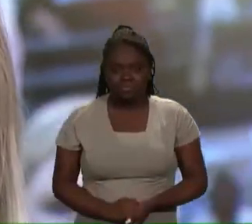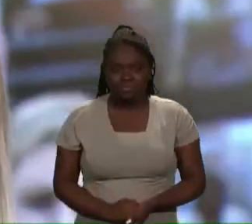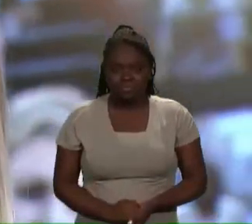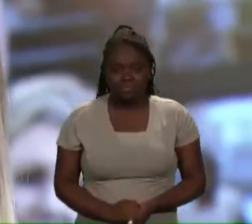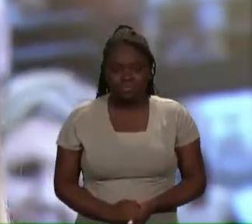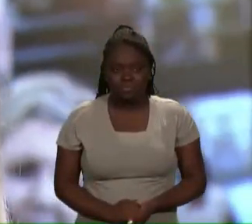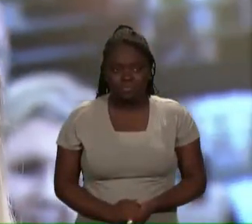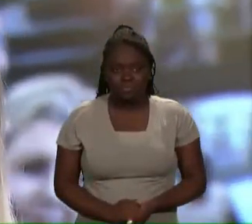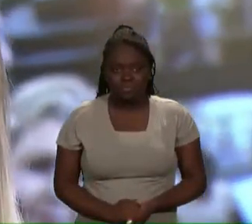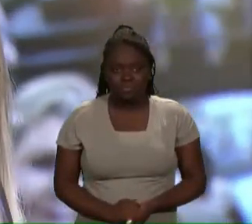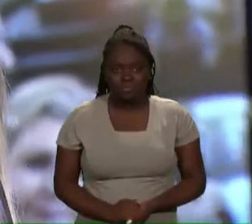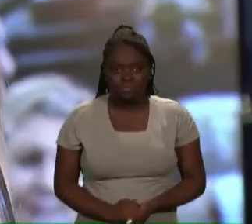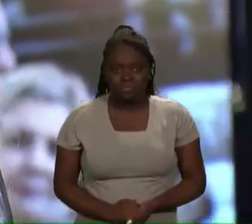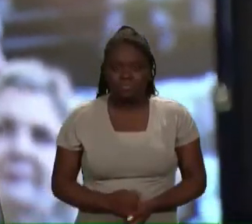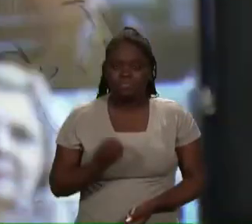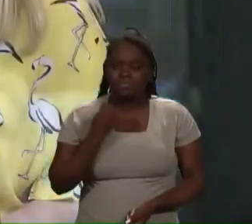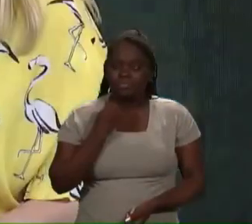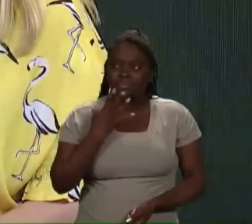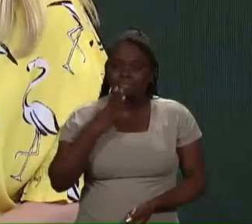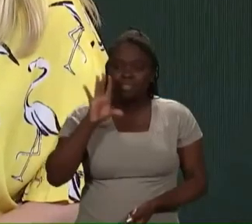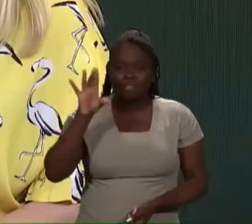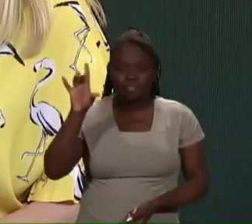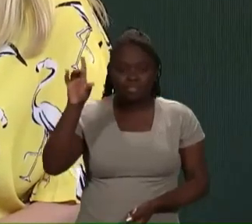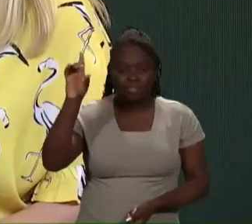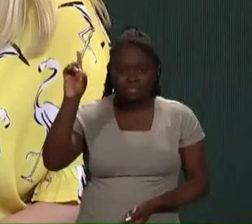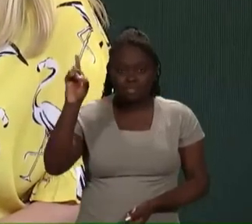Pela bondade dEle para comigo.